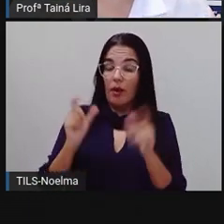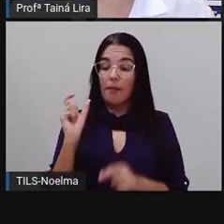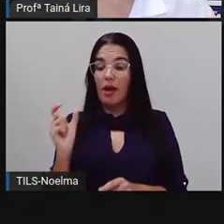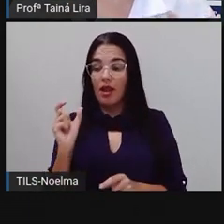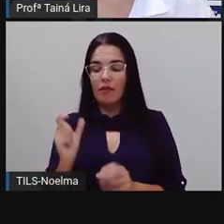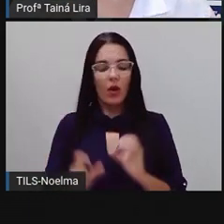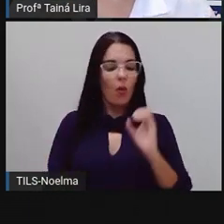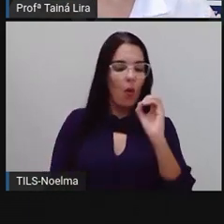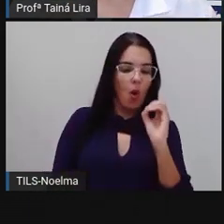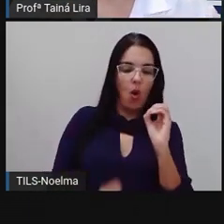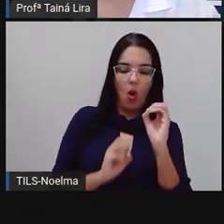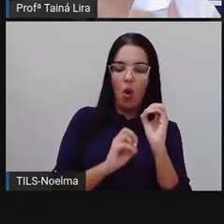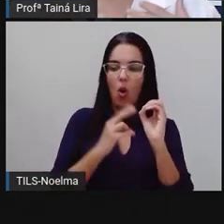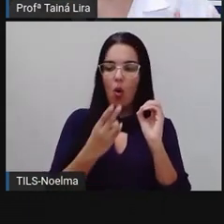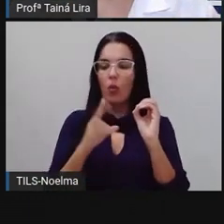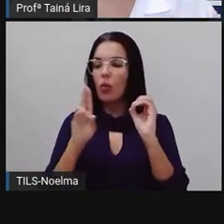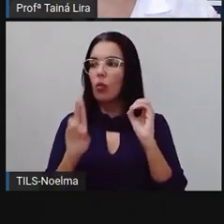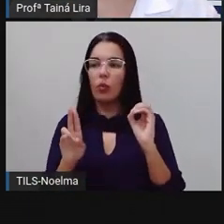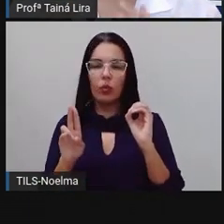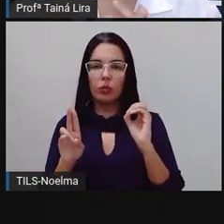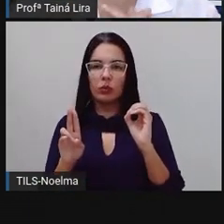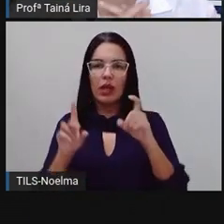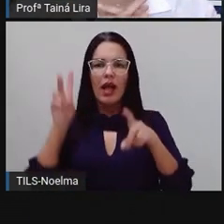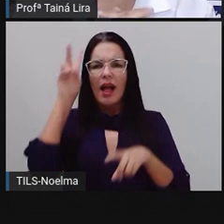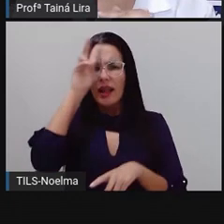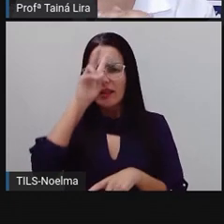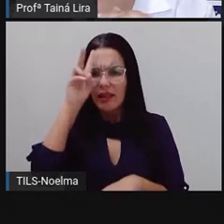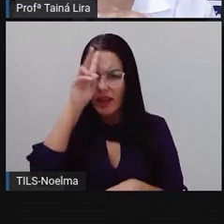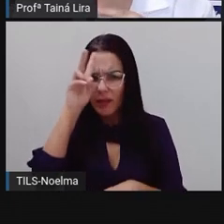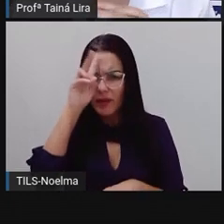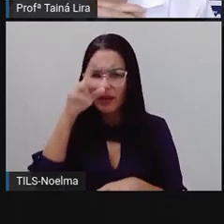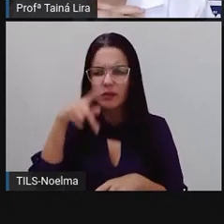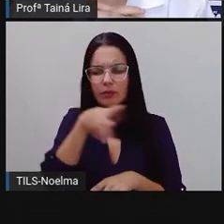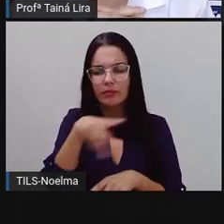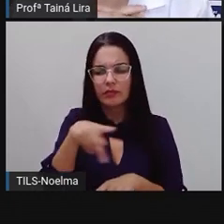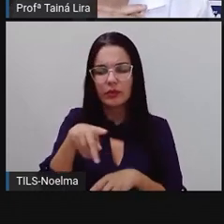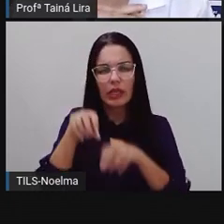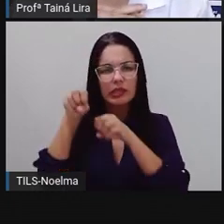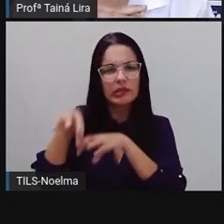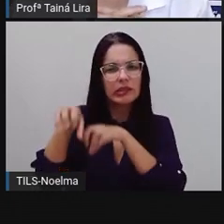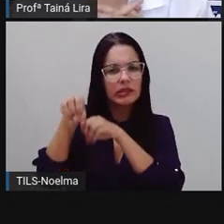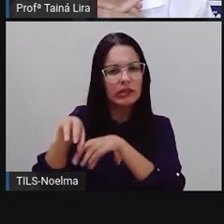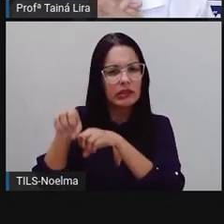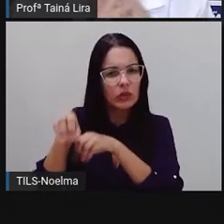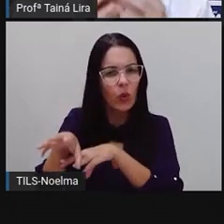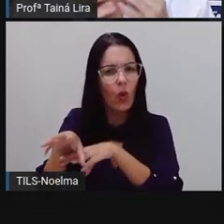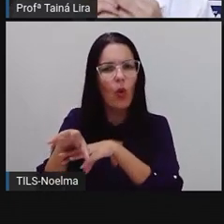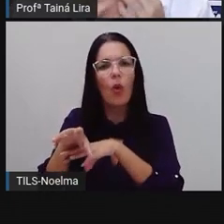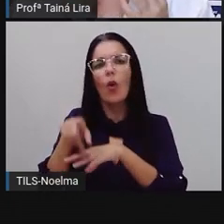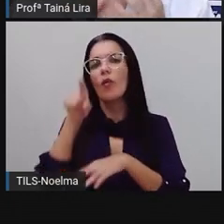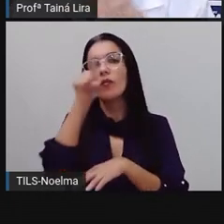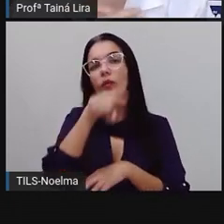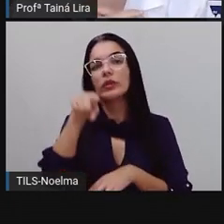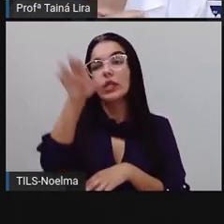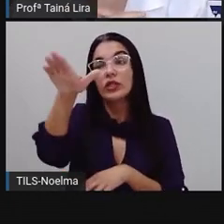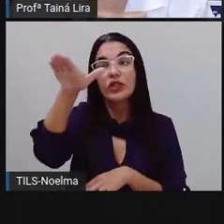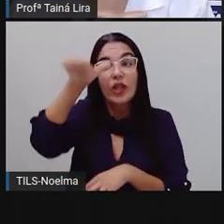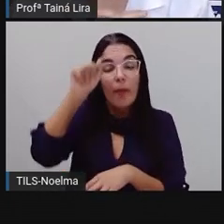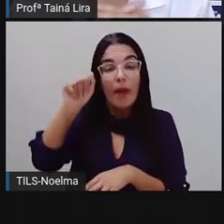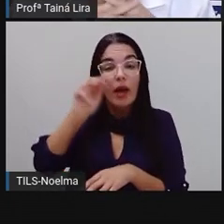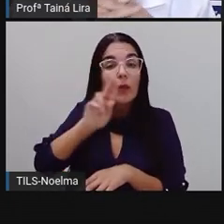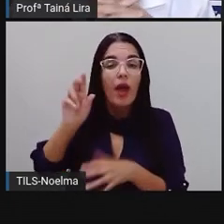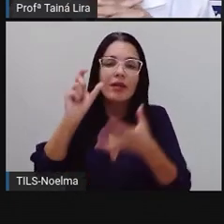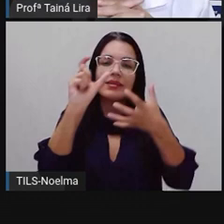com U, tá bom? E lembra que a Pró ensinou vocês a chamarem a sílaba?